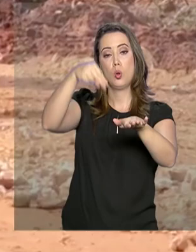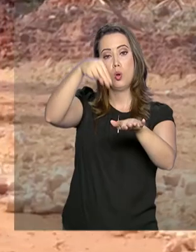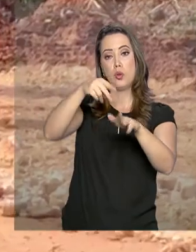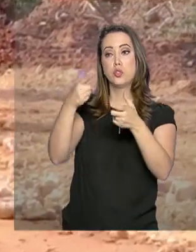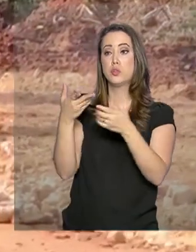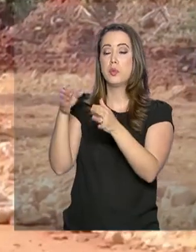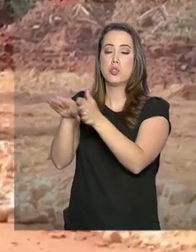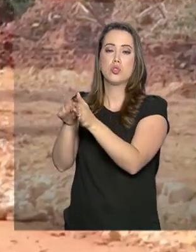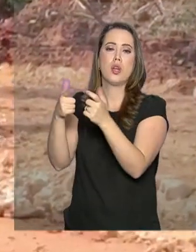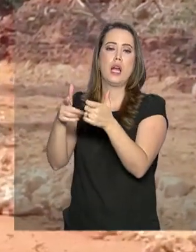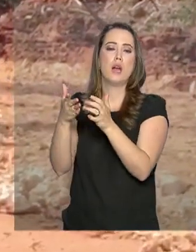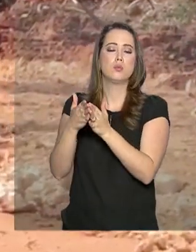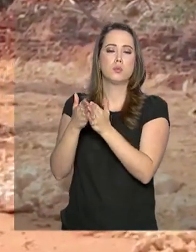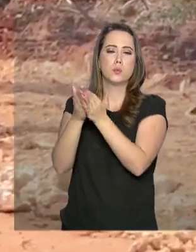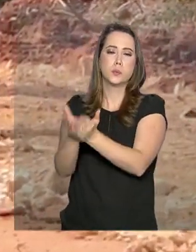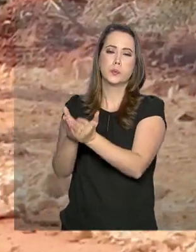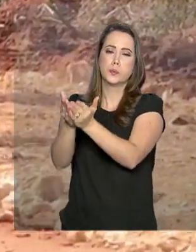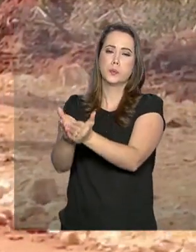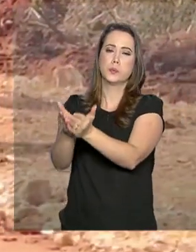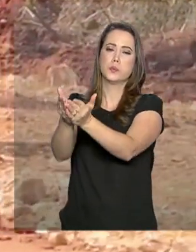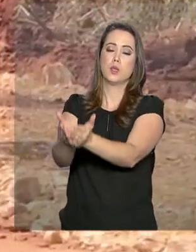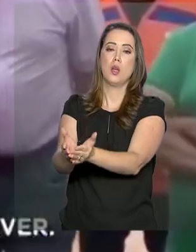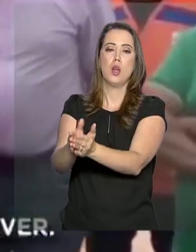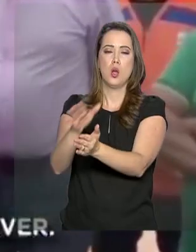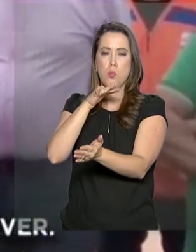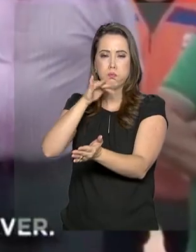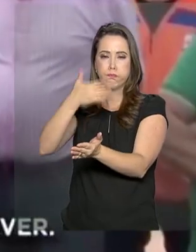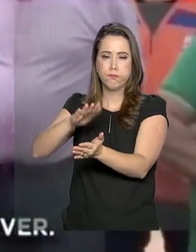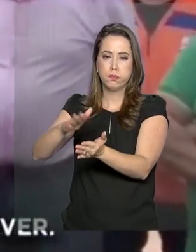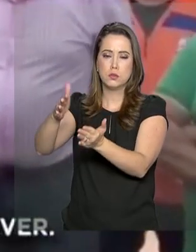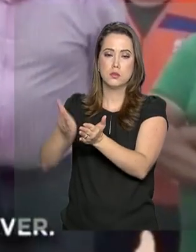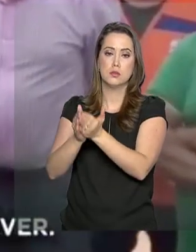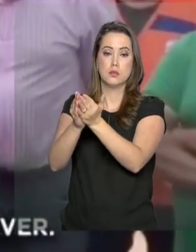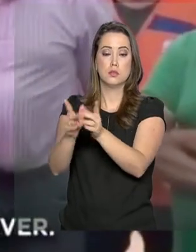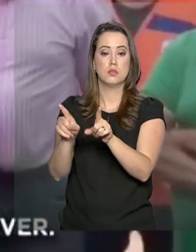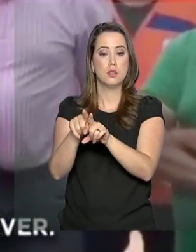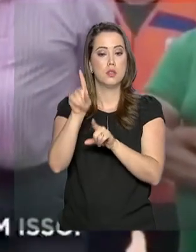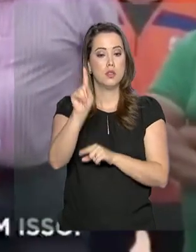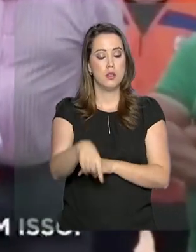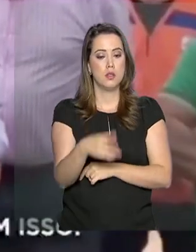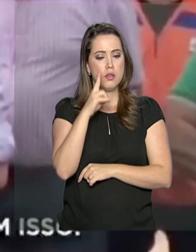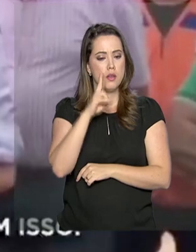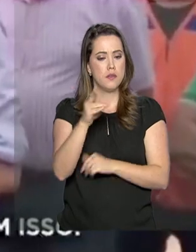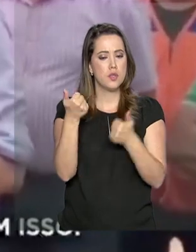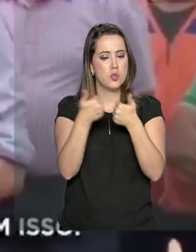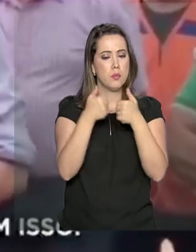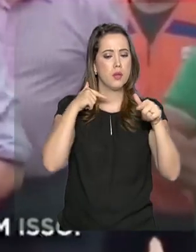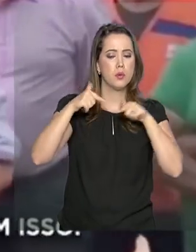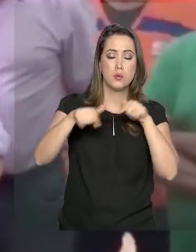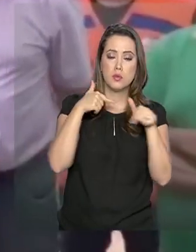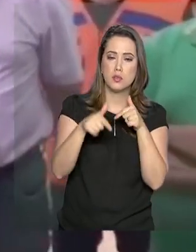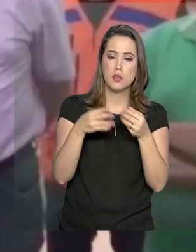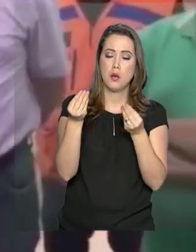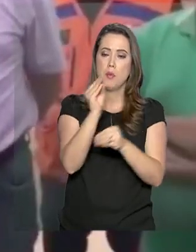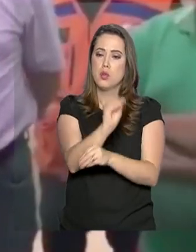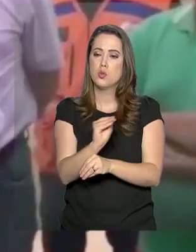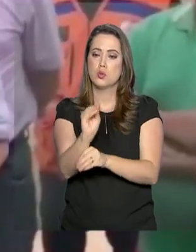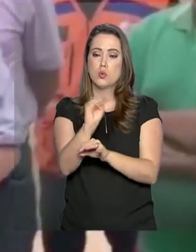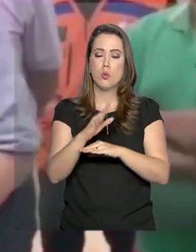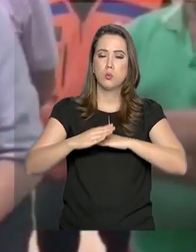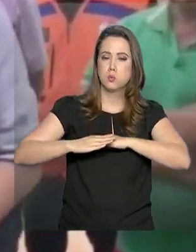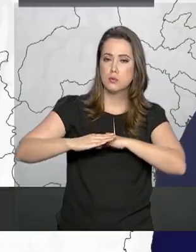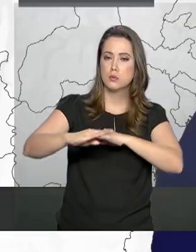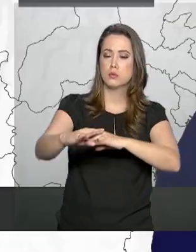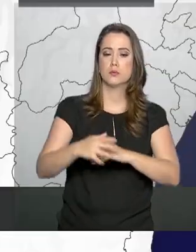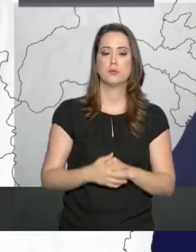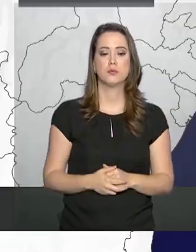ao porto de Miritituba e Santarém. O ministro da Infraestrutura acompanha de perto os trabalhos de recuperação da rodovia